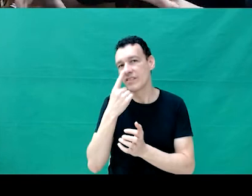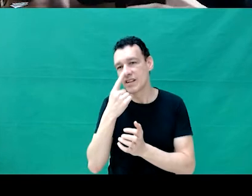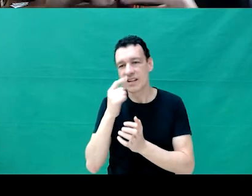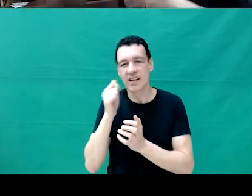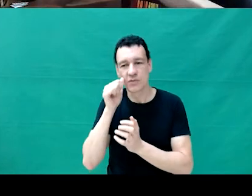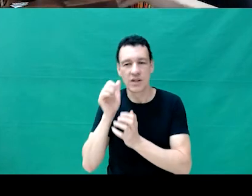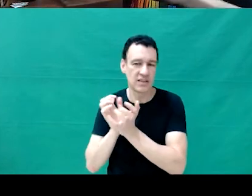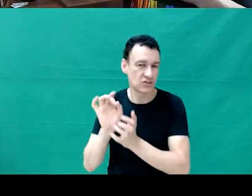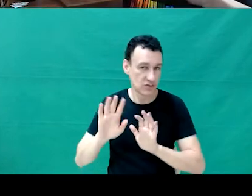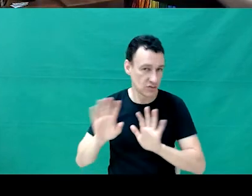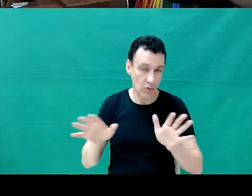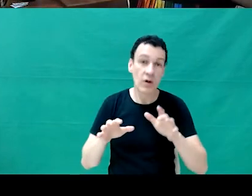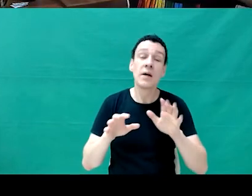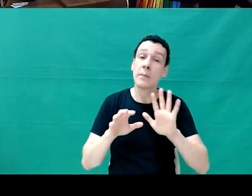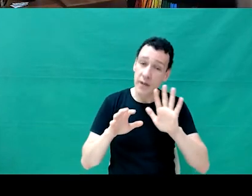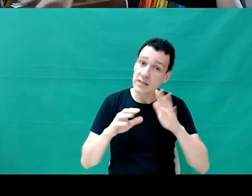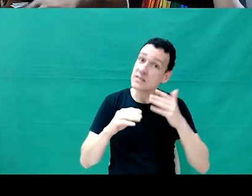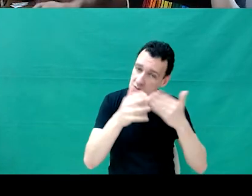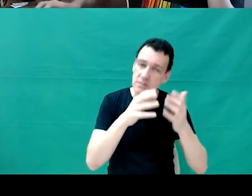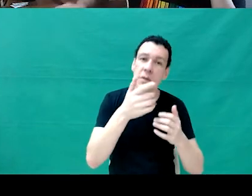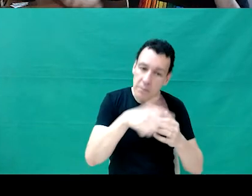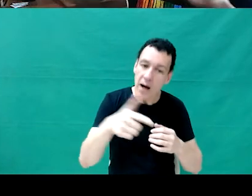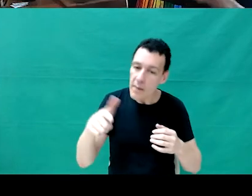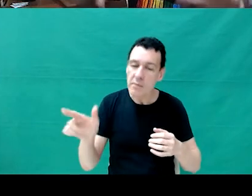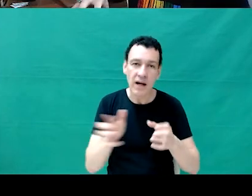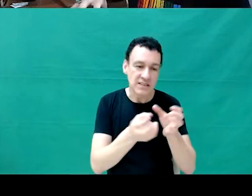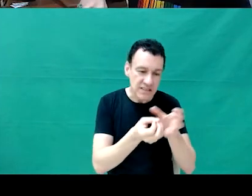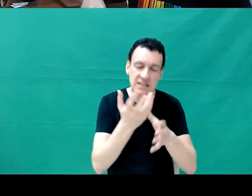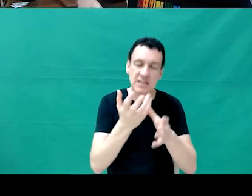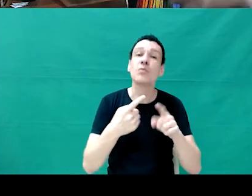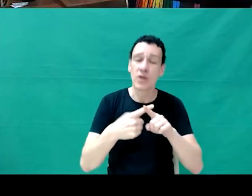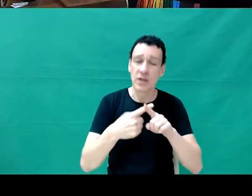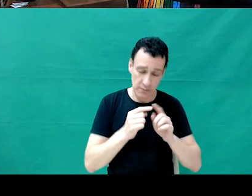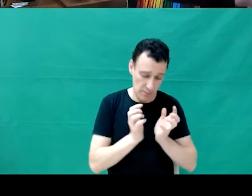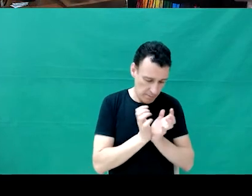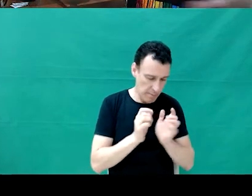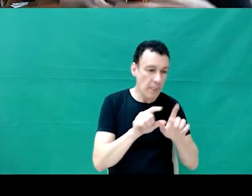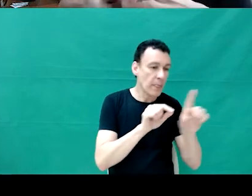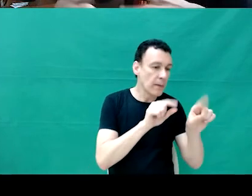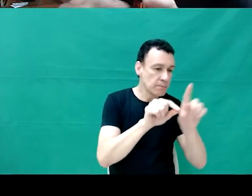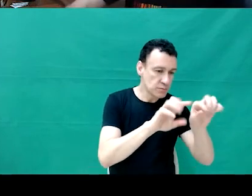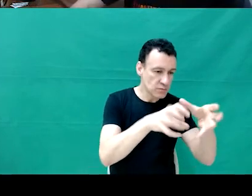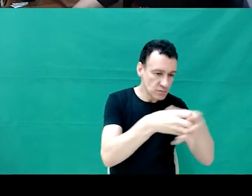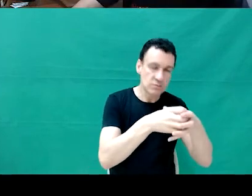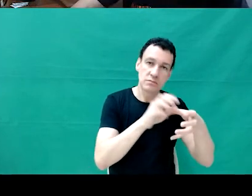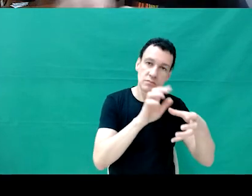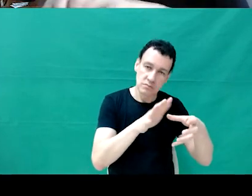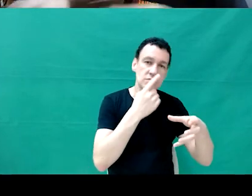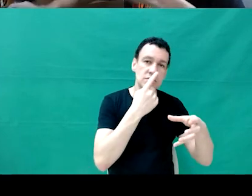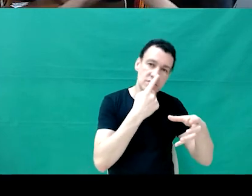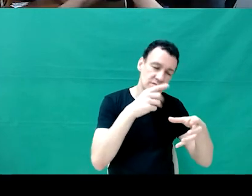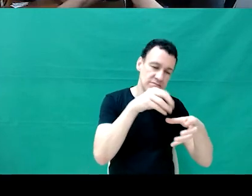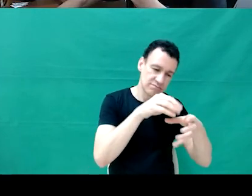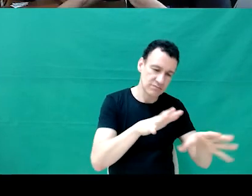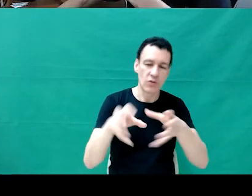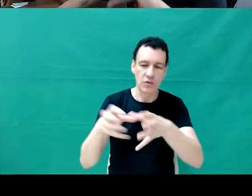grupos que vão poder trabalhar juntos dentro de um comitê. Então, normalmente, a estrutura fica sendo essa, um comitê e um grupo de diversidade para